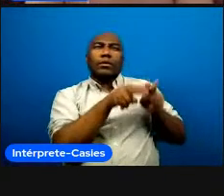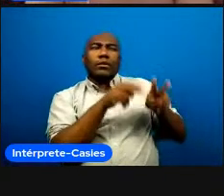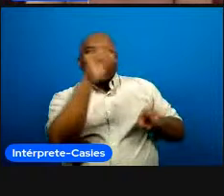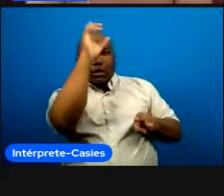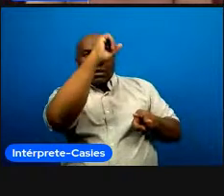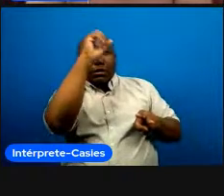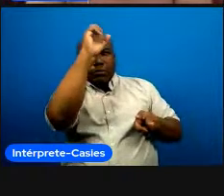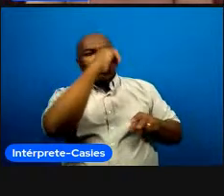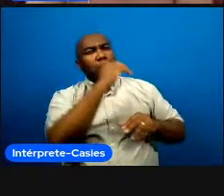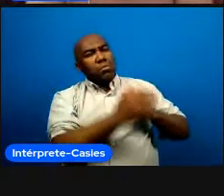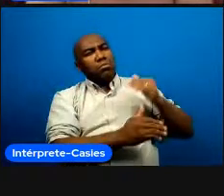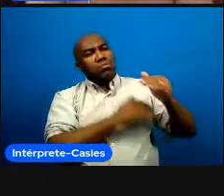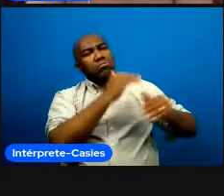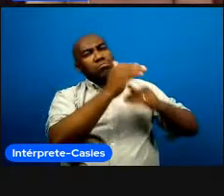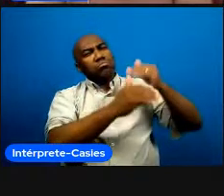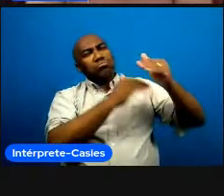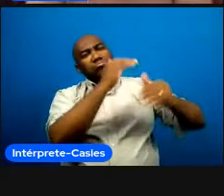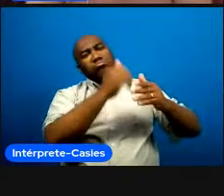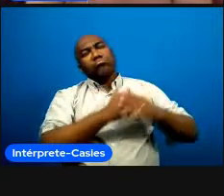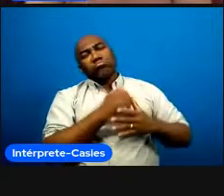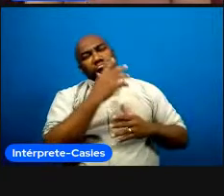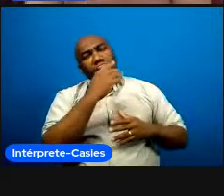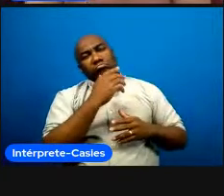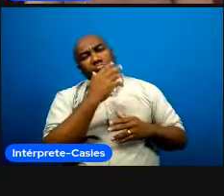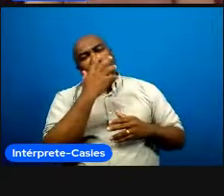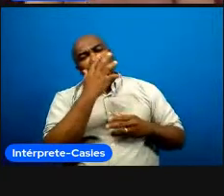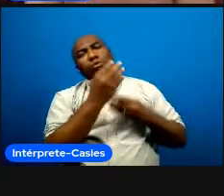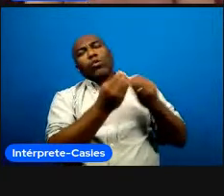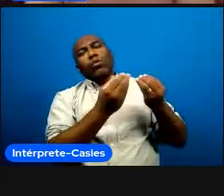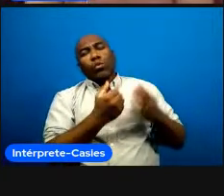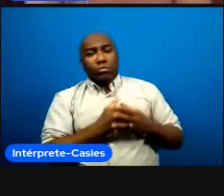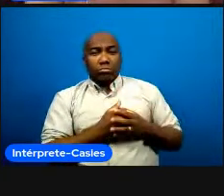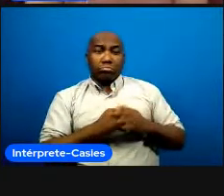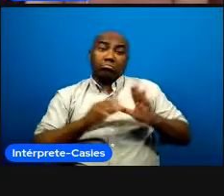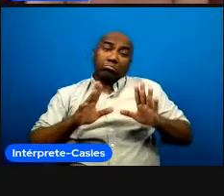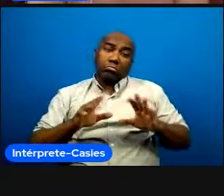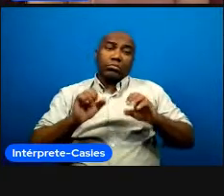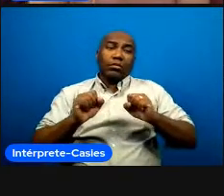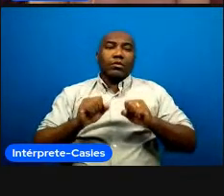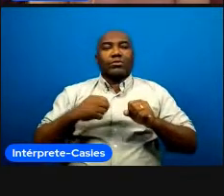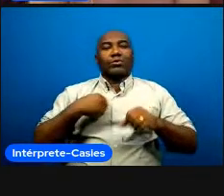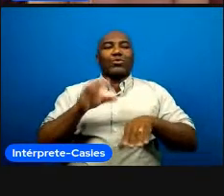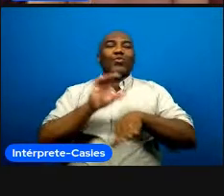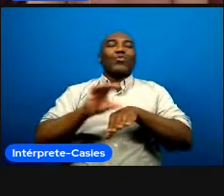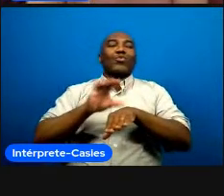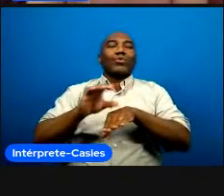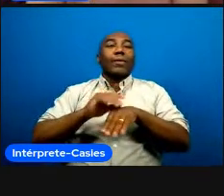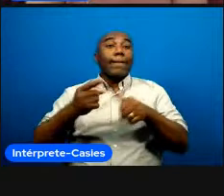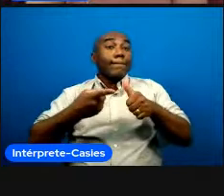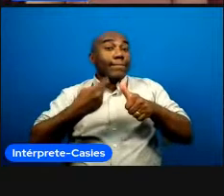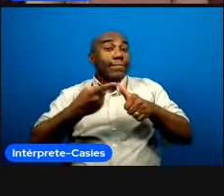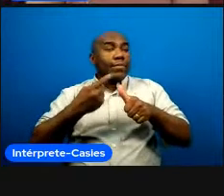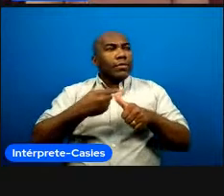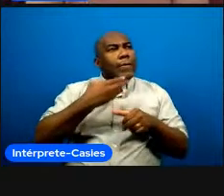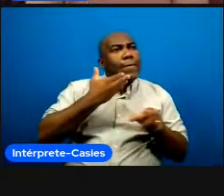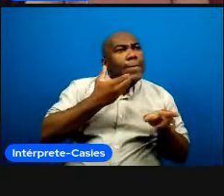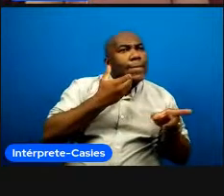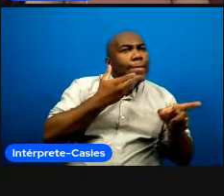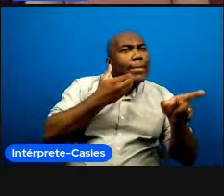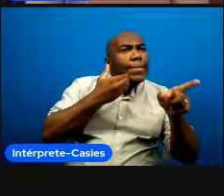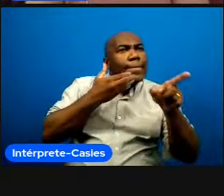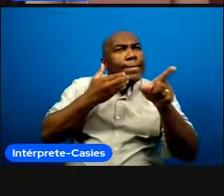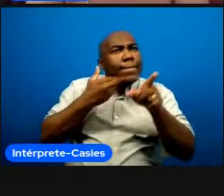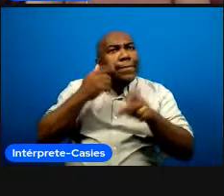onde de que maneira o que eu posso propor melhores cursos de formação né então no caso desses treinadores de futebol